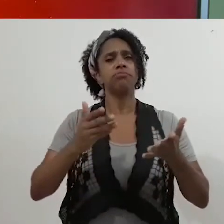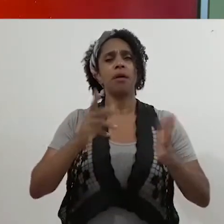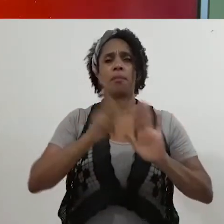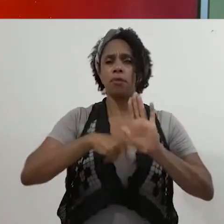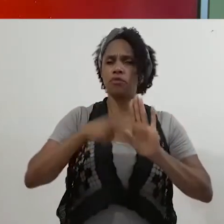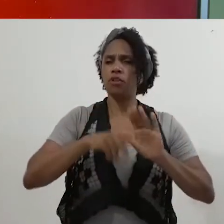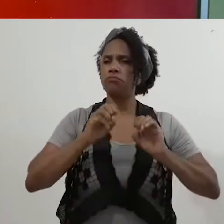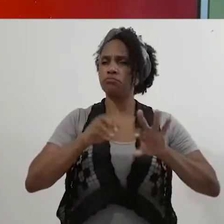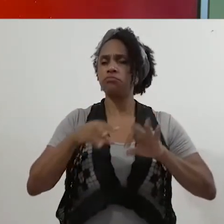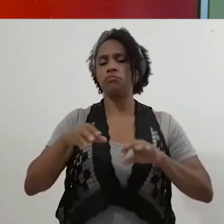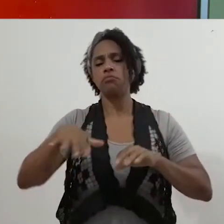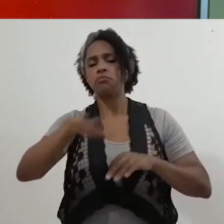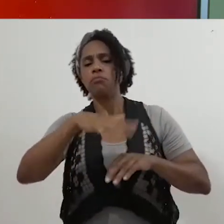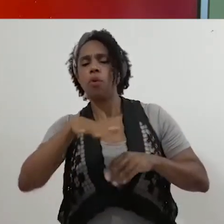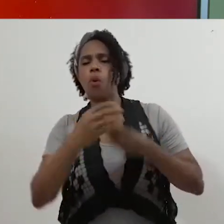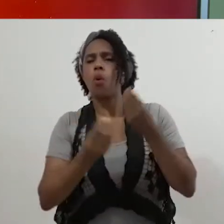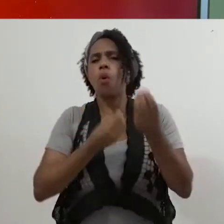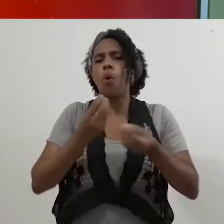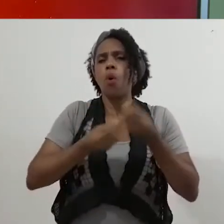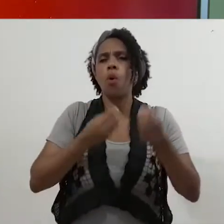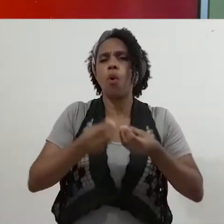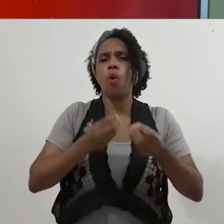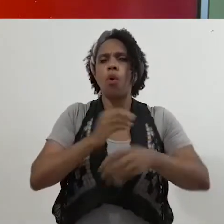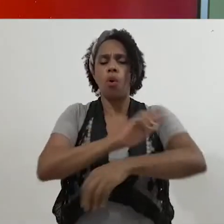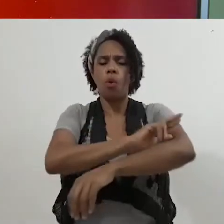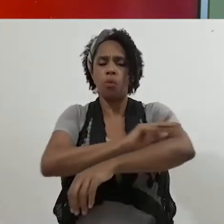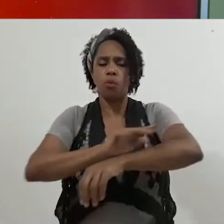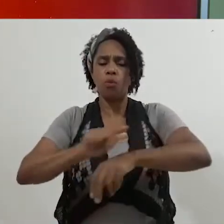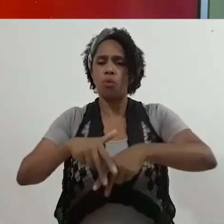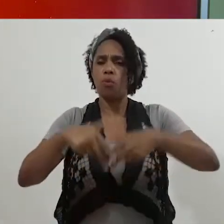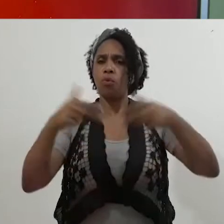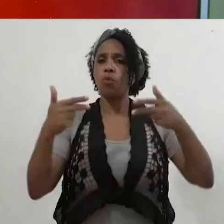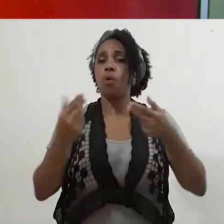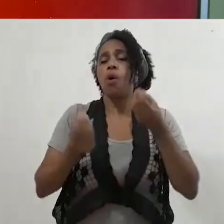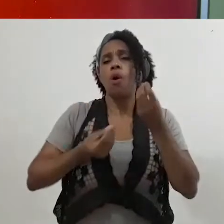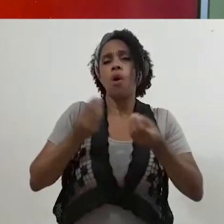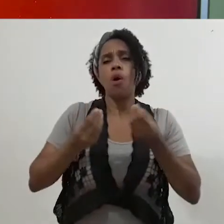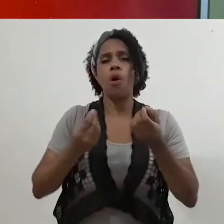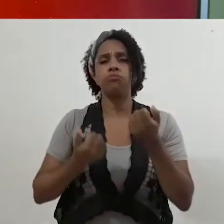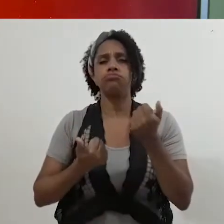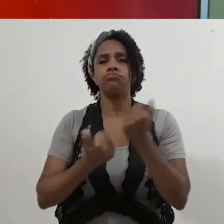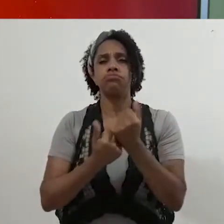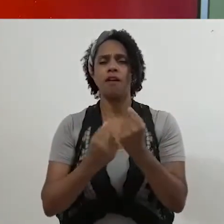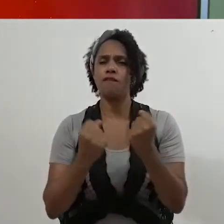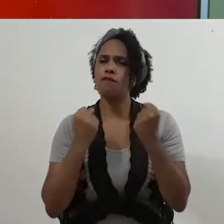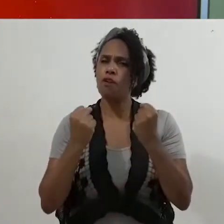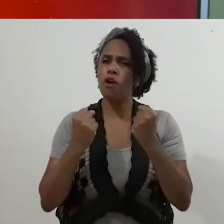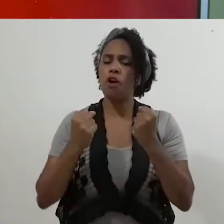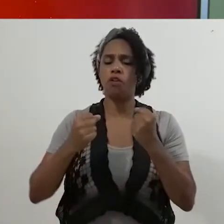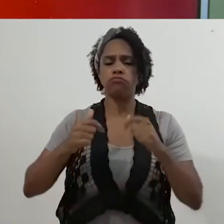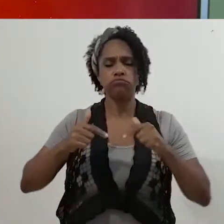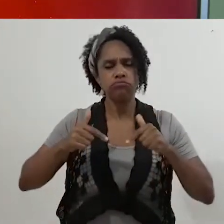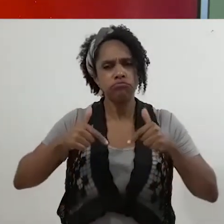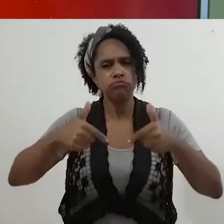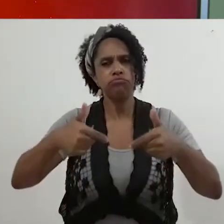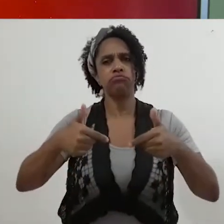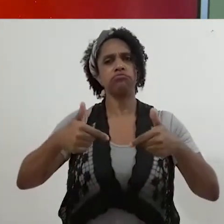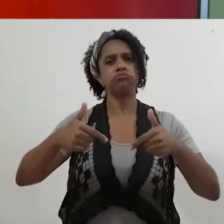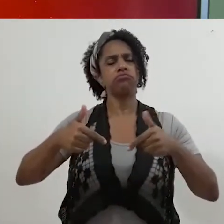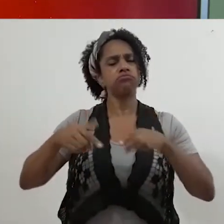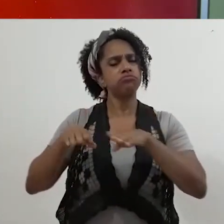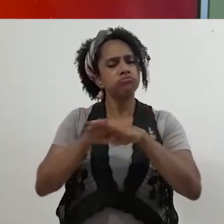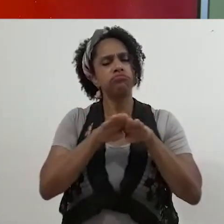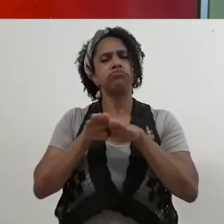projetos de educação para as relações étnico-raciais e fortalecimento das ações